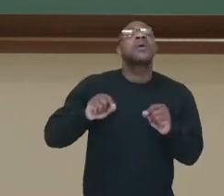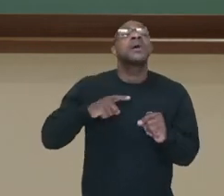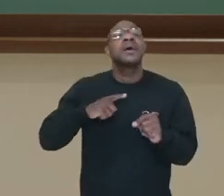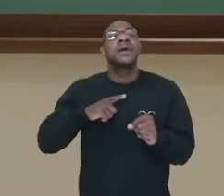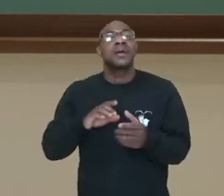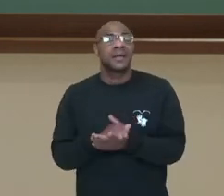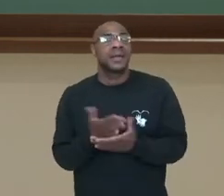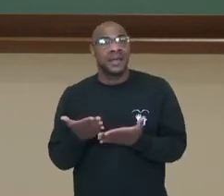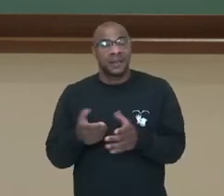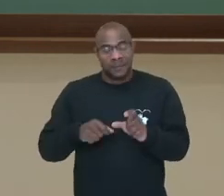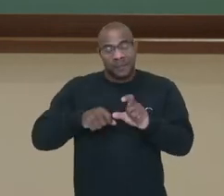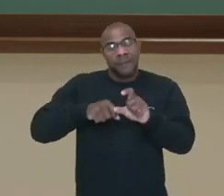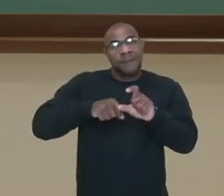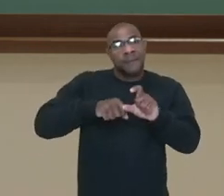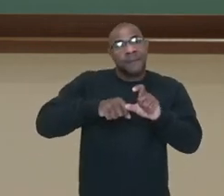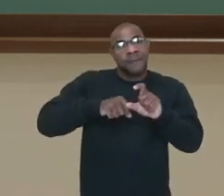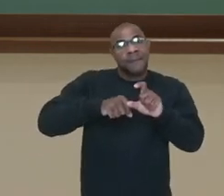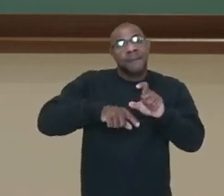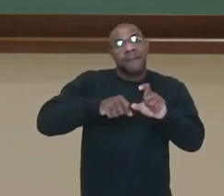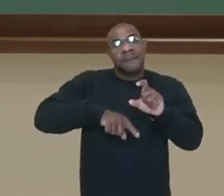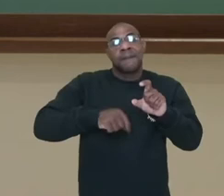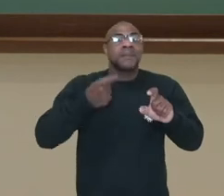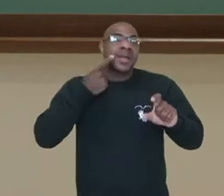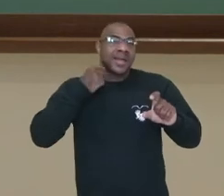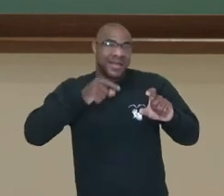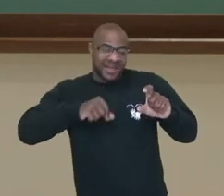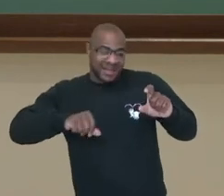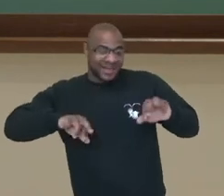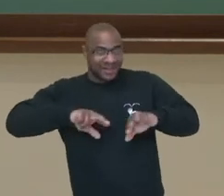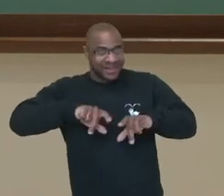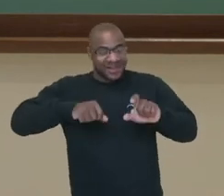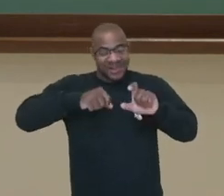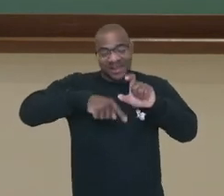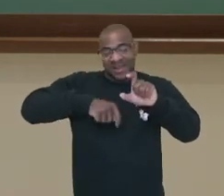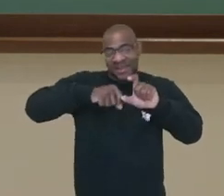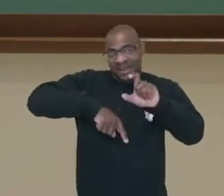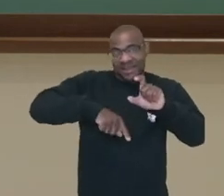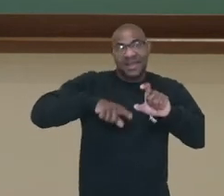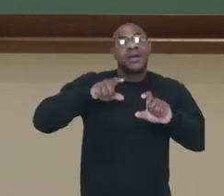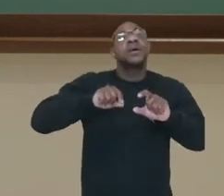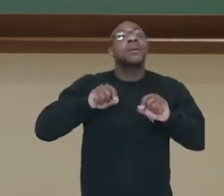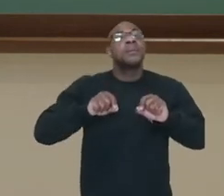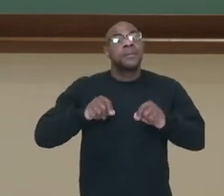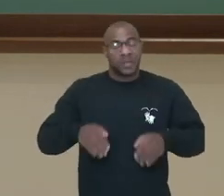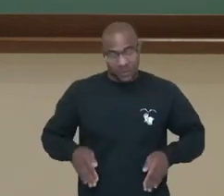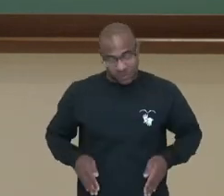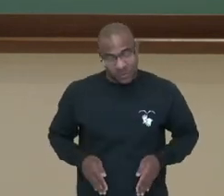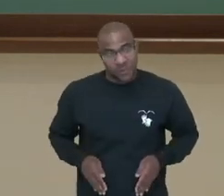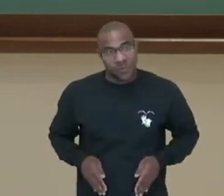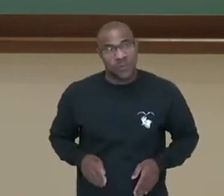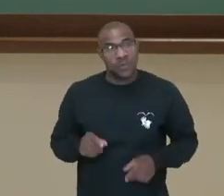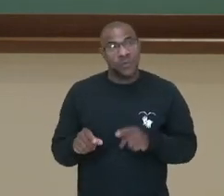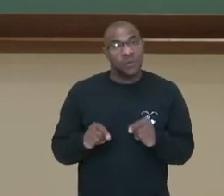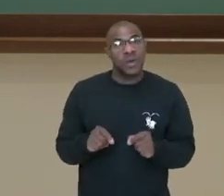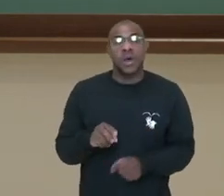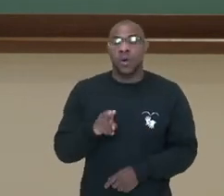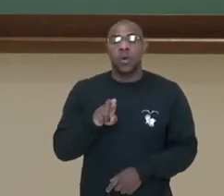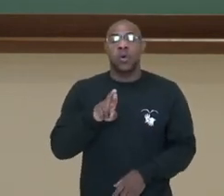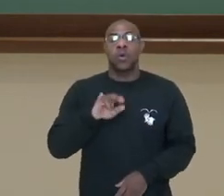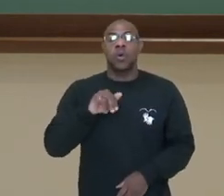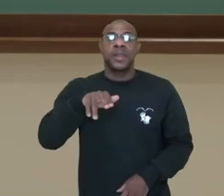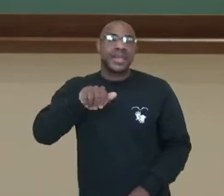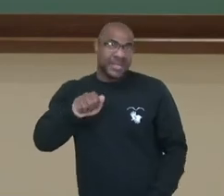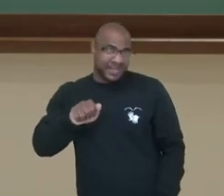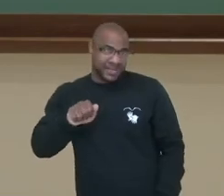da eliminação, né? De determinadas substâncias, de sais, por exemplo, pelos rins através da urina, né?